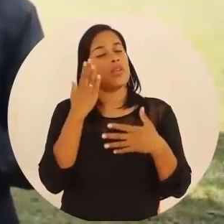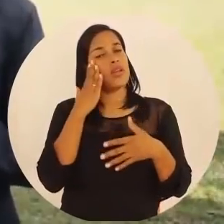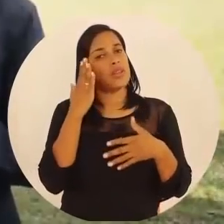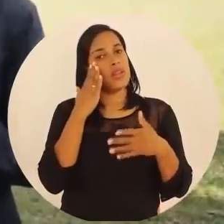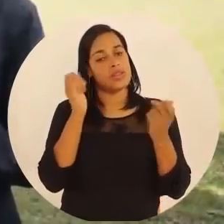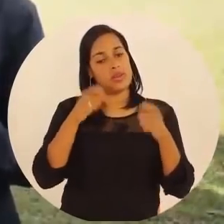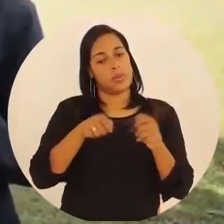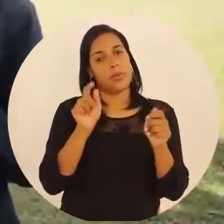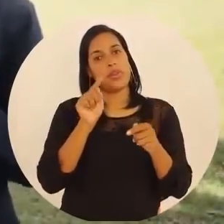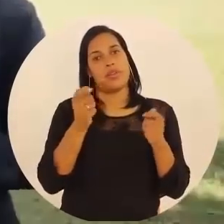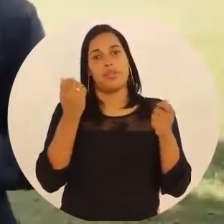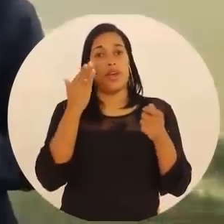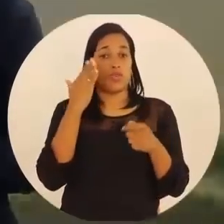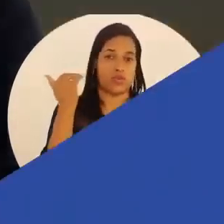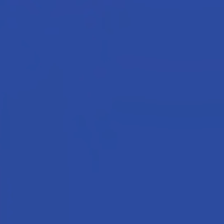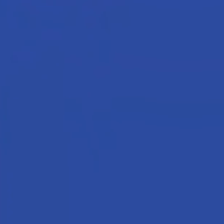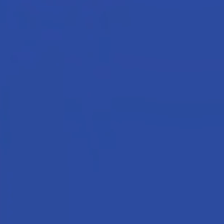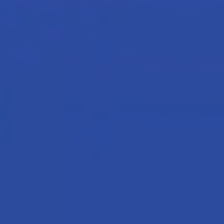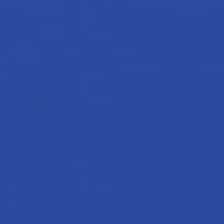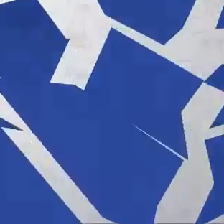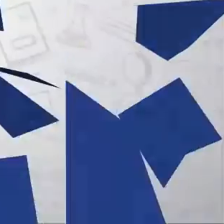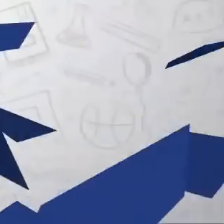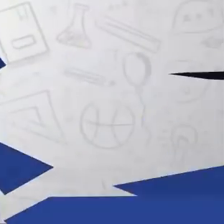essa competência. Sucesso!